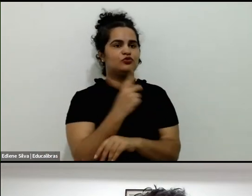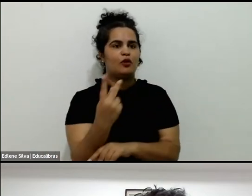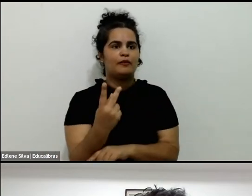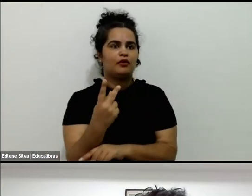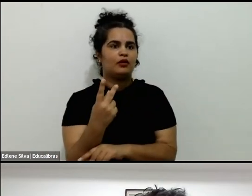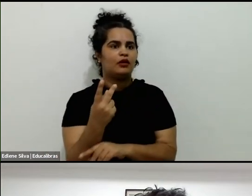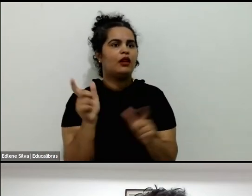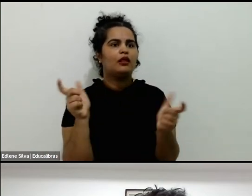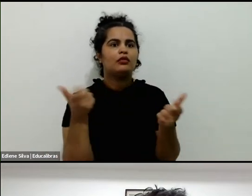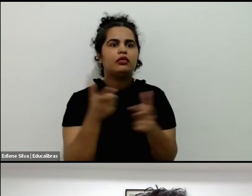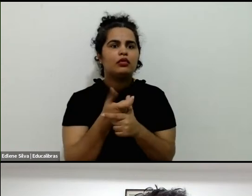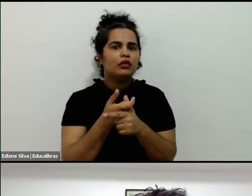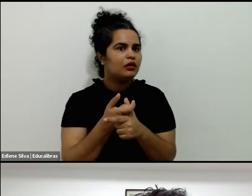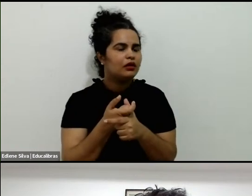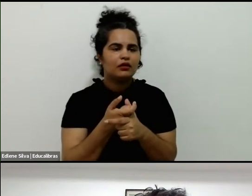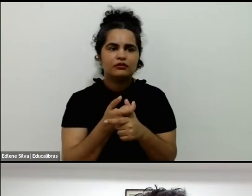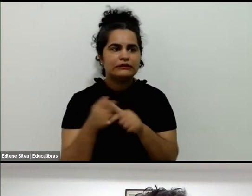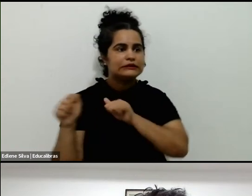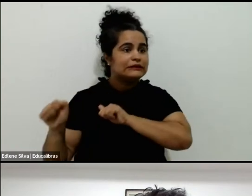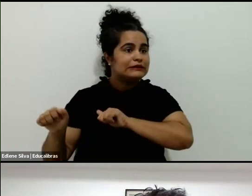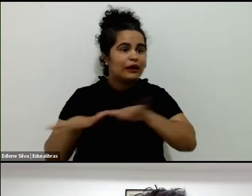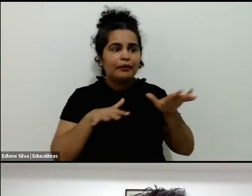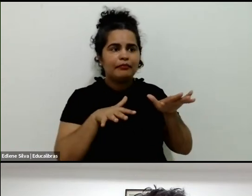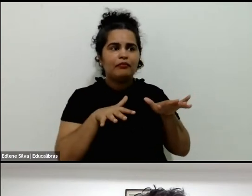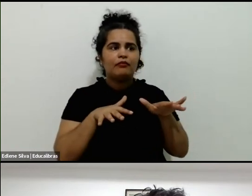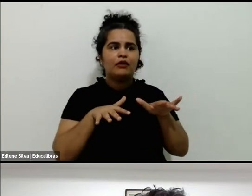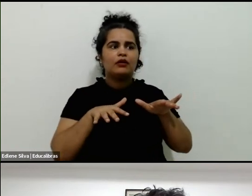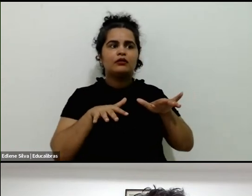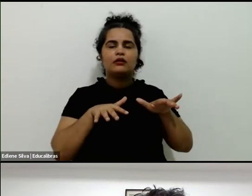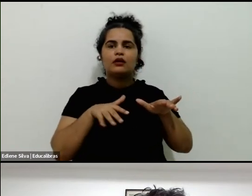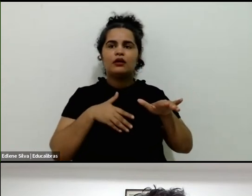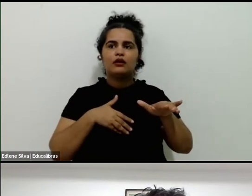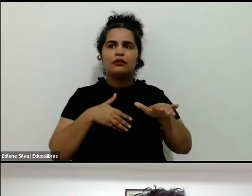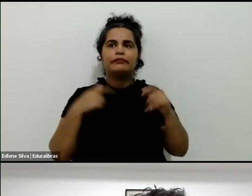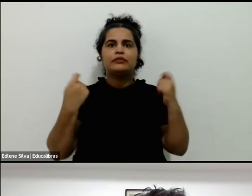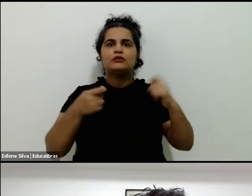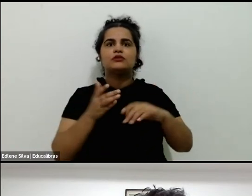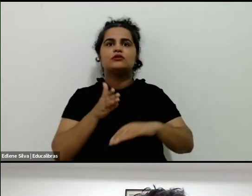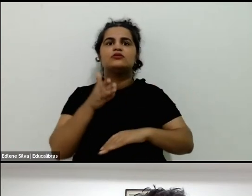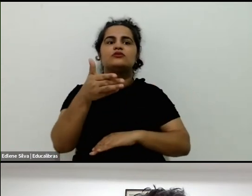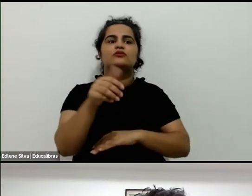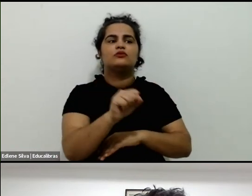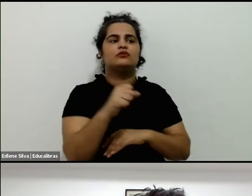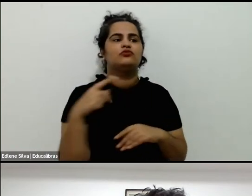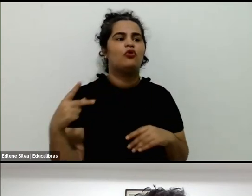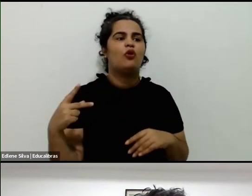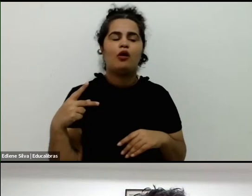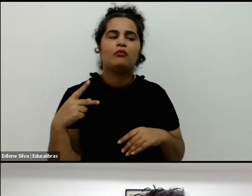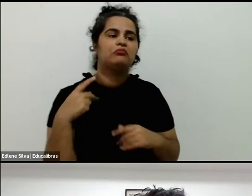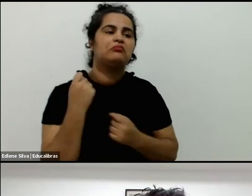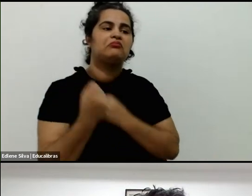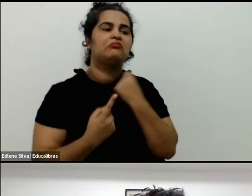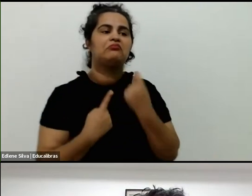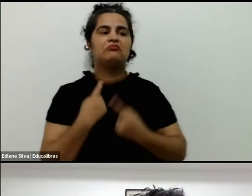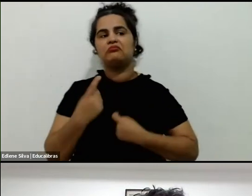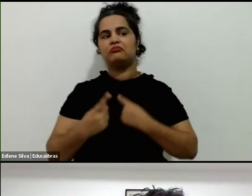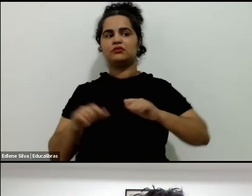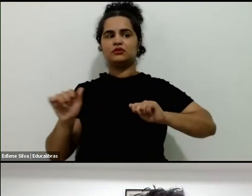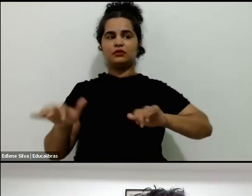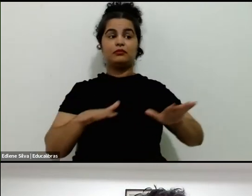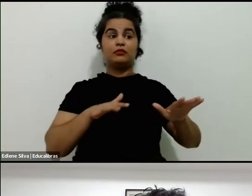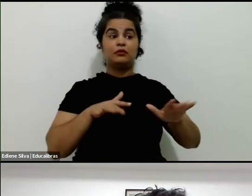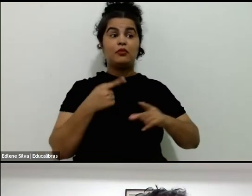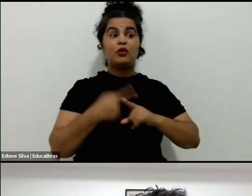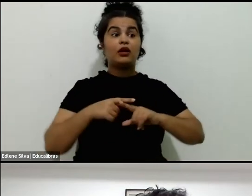Os shoppings, para mim, durante a semana, é quando eu preciso ir ao shopping, eu coloco durante a semana, porque eles estão